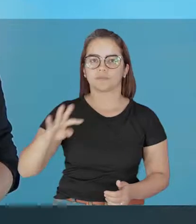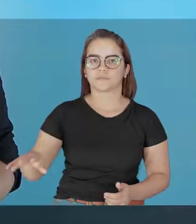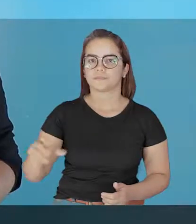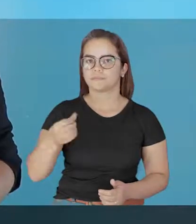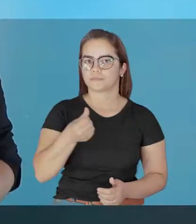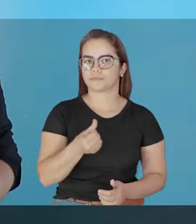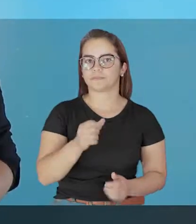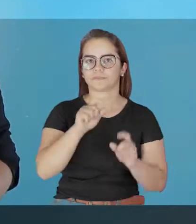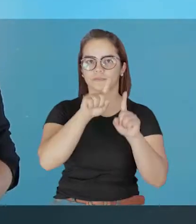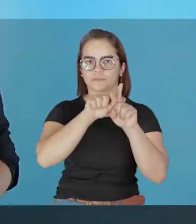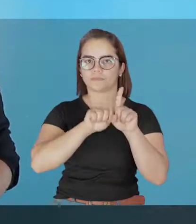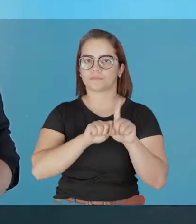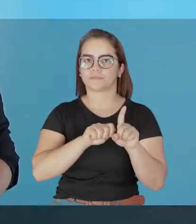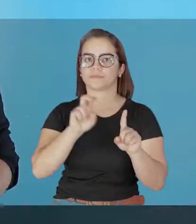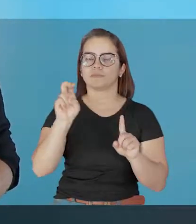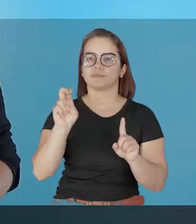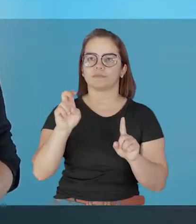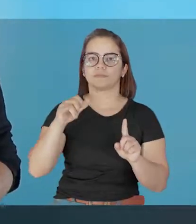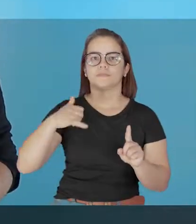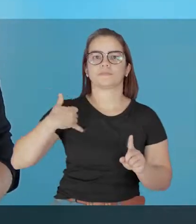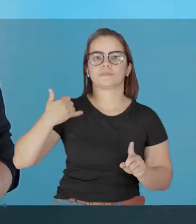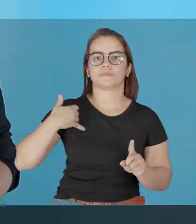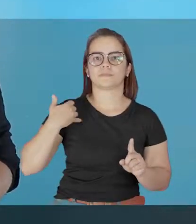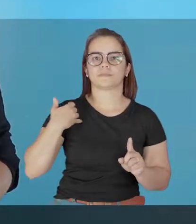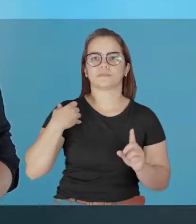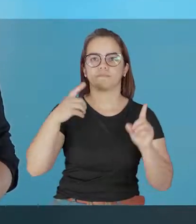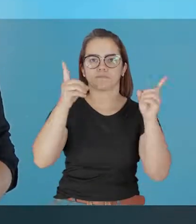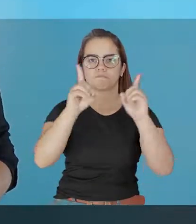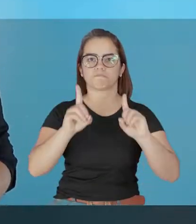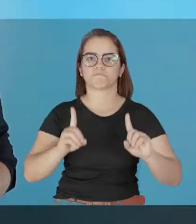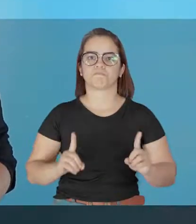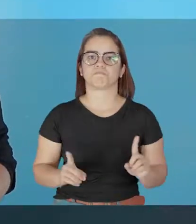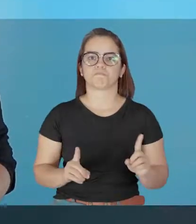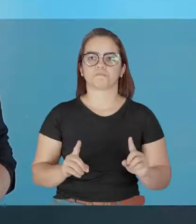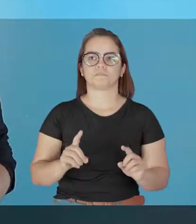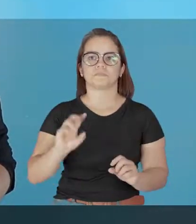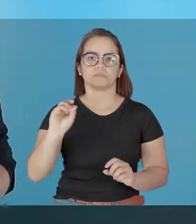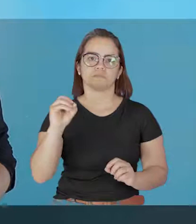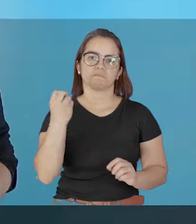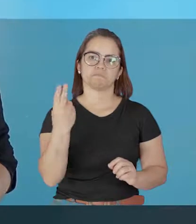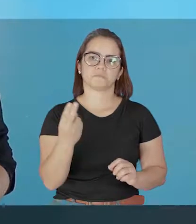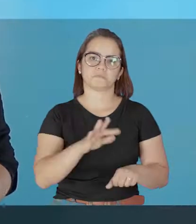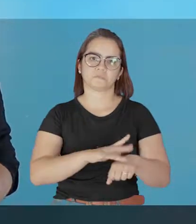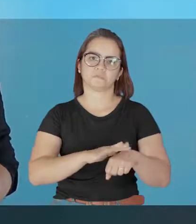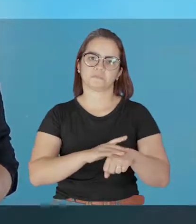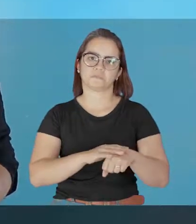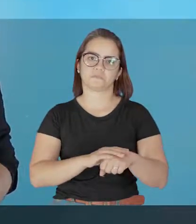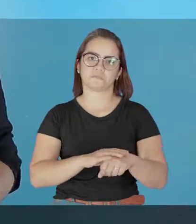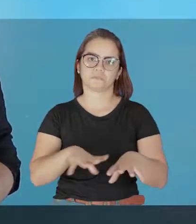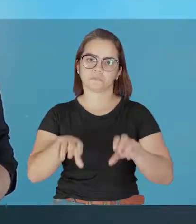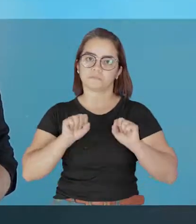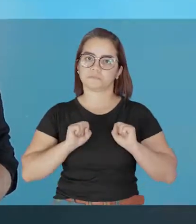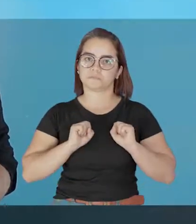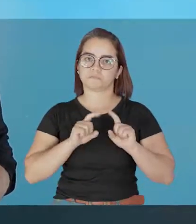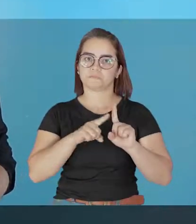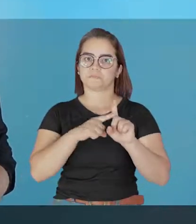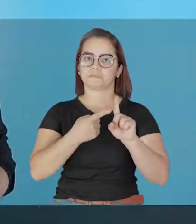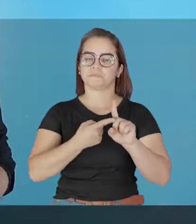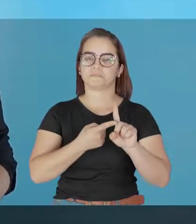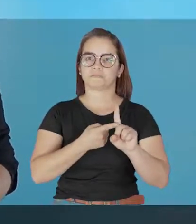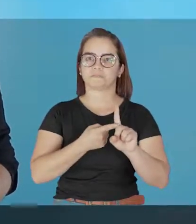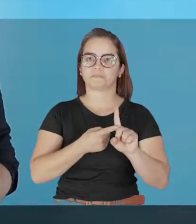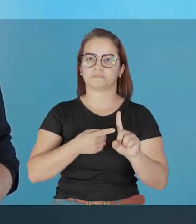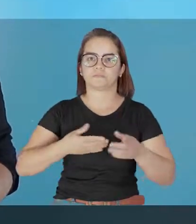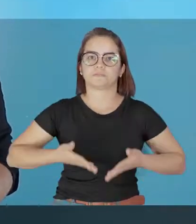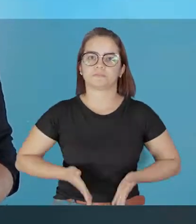6 meses a 5 anos de idade, é portador de alguma necessidade especial ou doenças crônicas, está gestante ou teve bebê